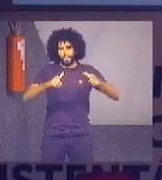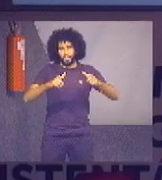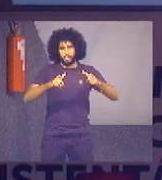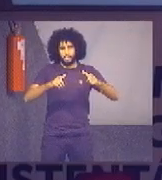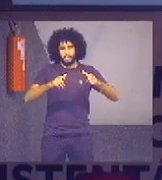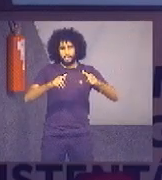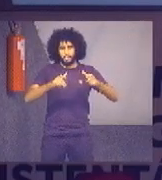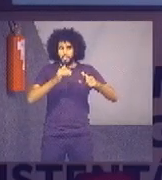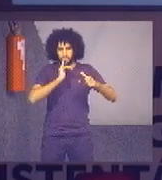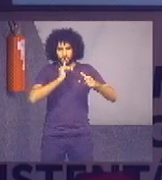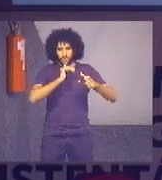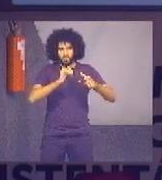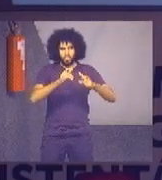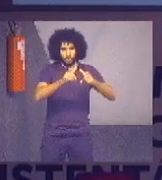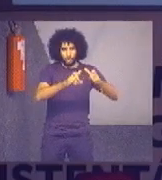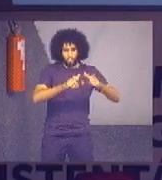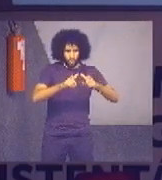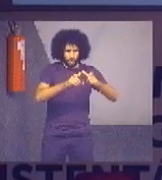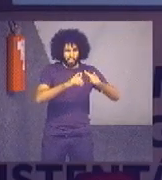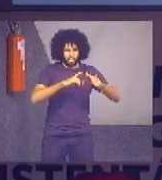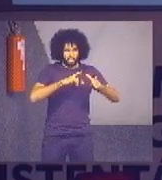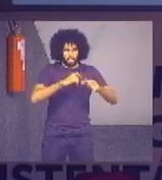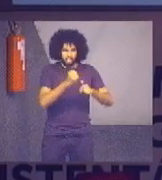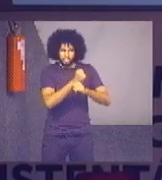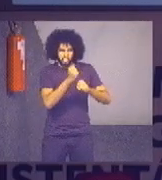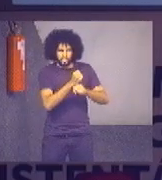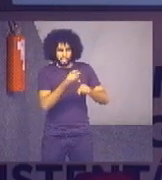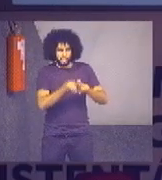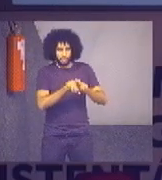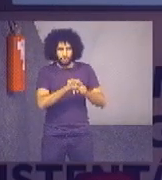considerando as áreas construídas de tribunais, fóruns.